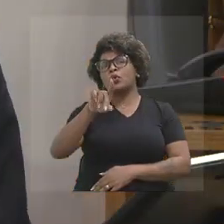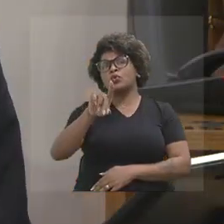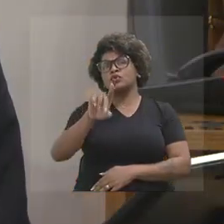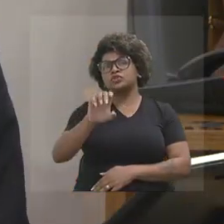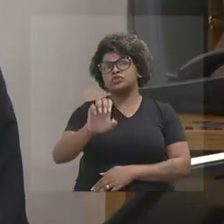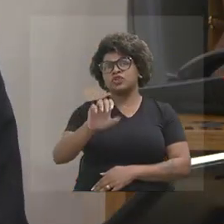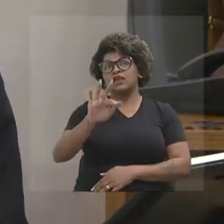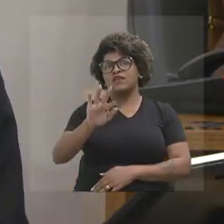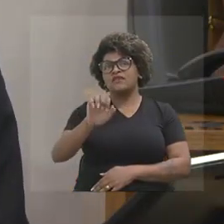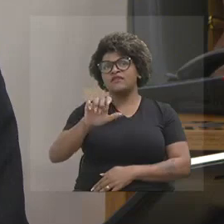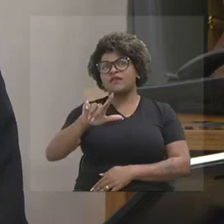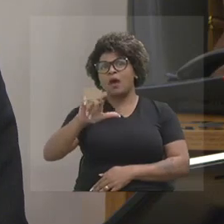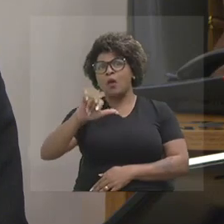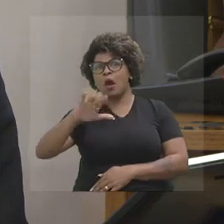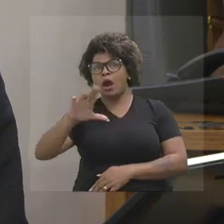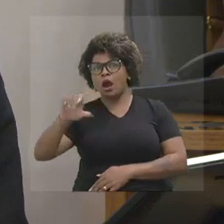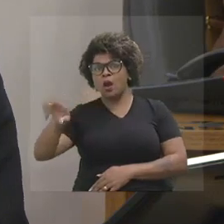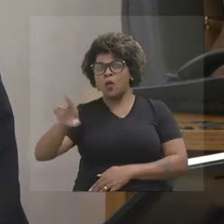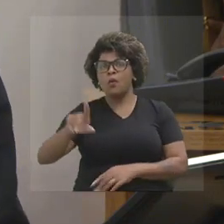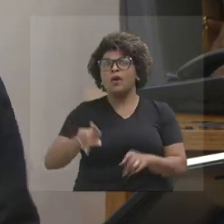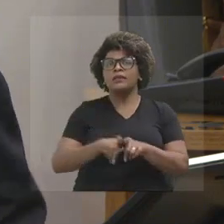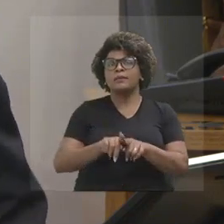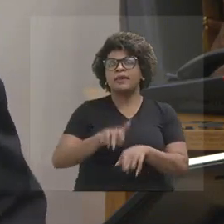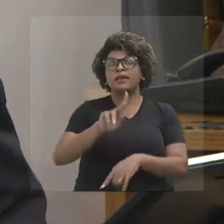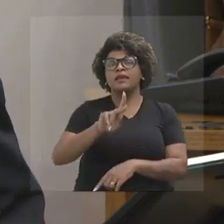aqui abrilhantando a nossa mesa.